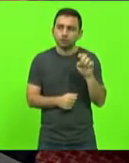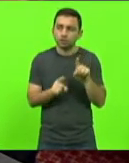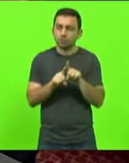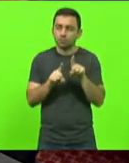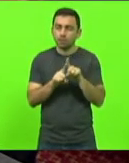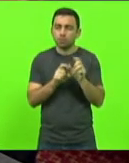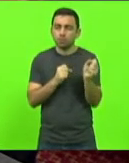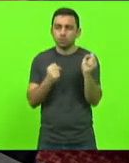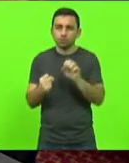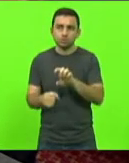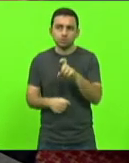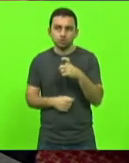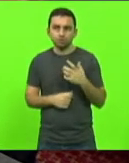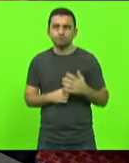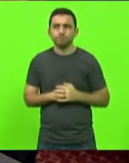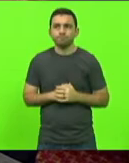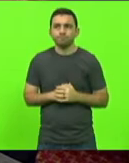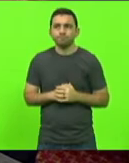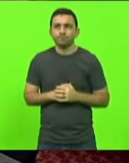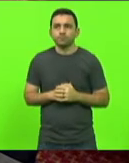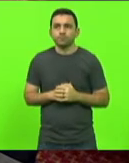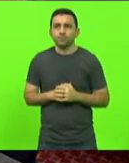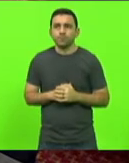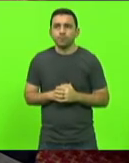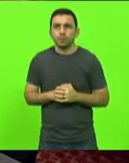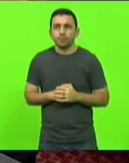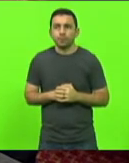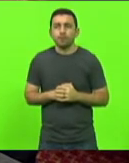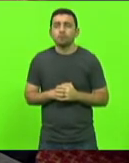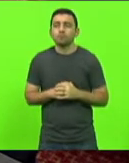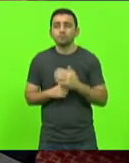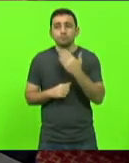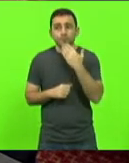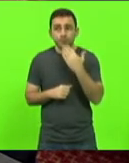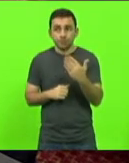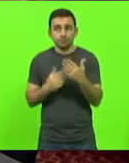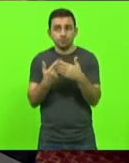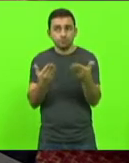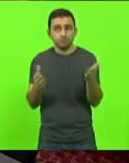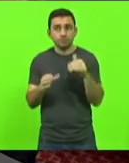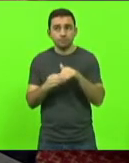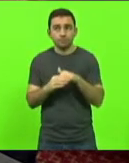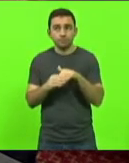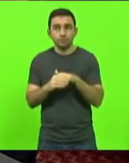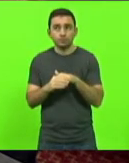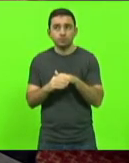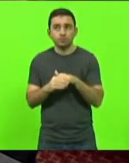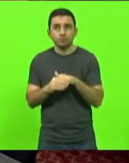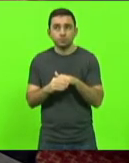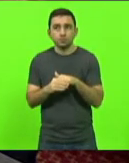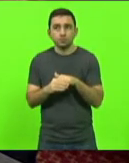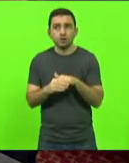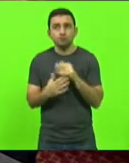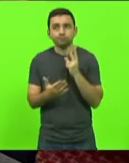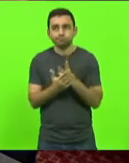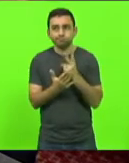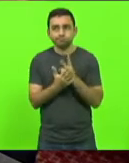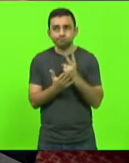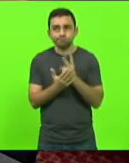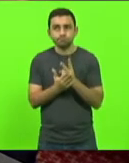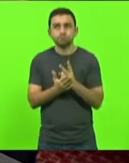alguns momentos. Portanto, peço o voto dos senhores e das senhoras pela manutenção